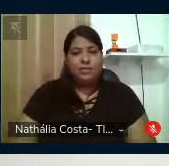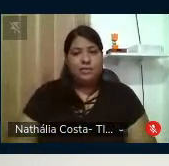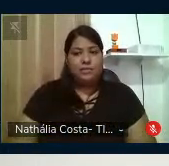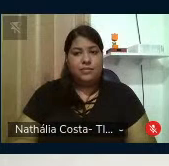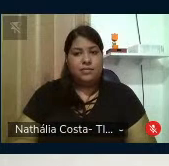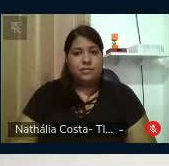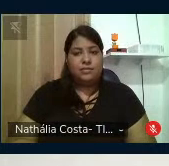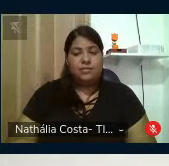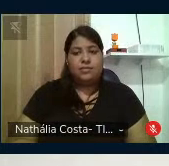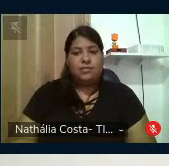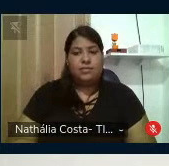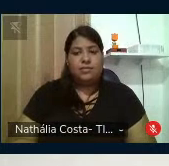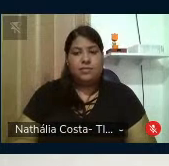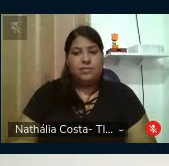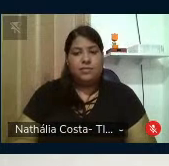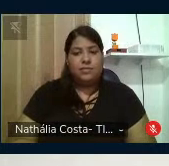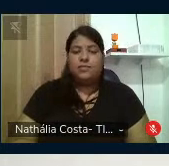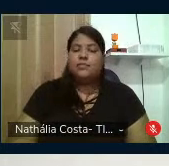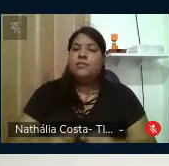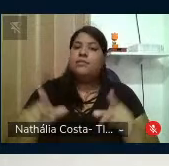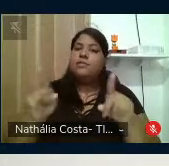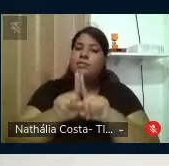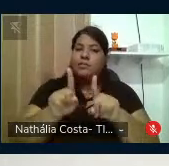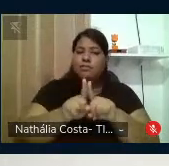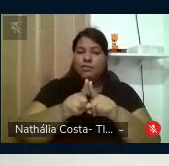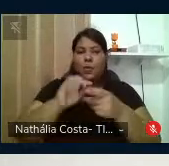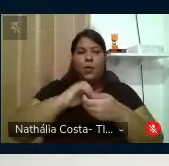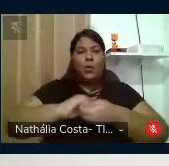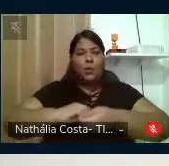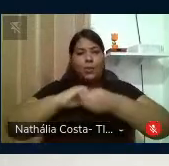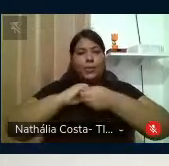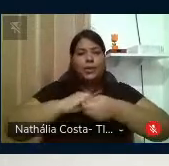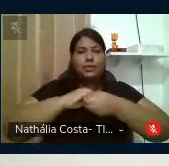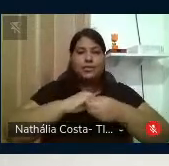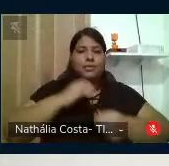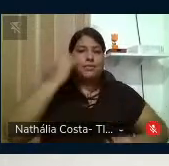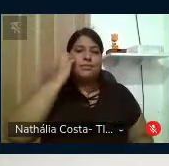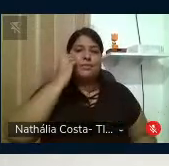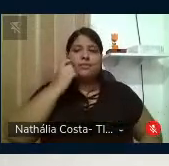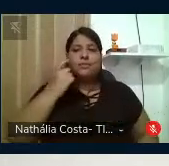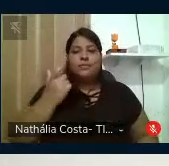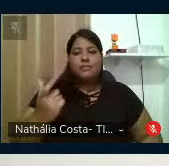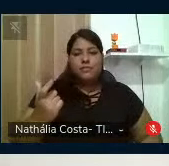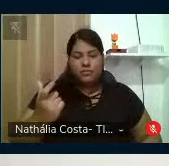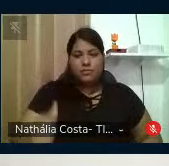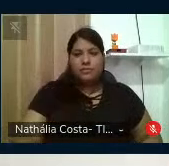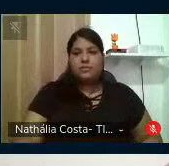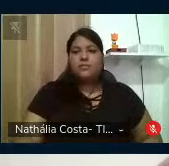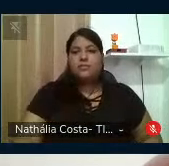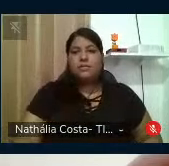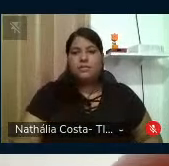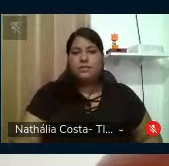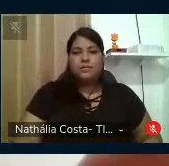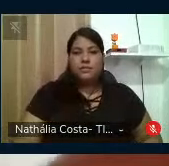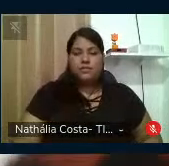Em especial, estendo os meus cumprimentos freirianos,